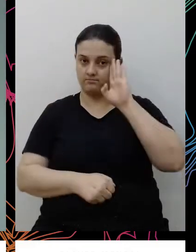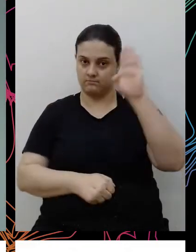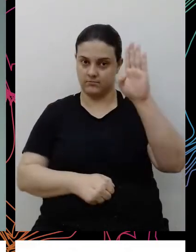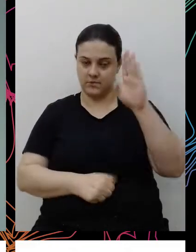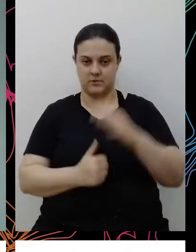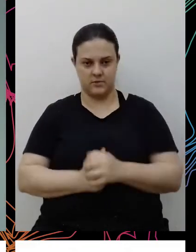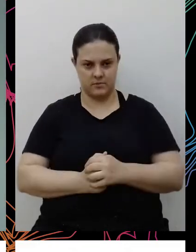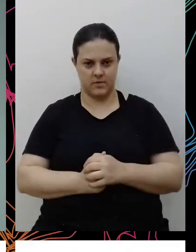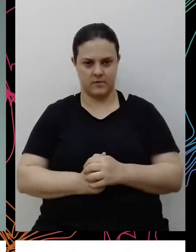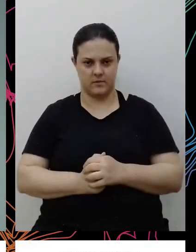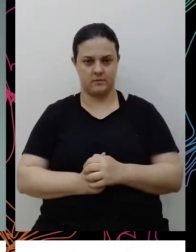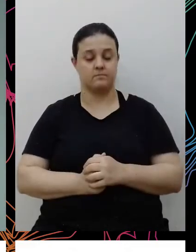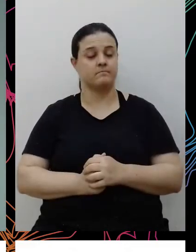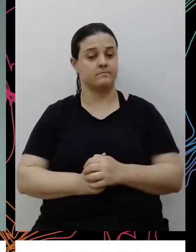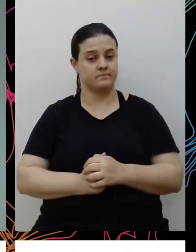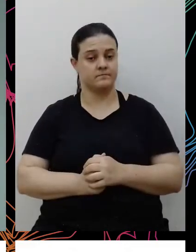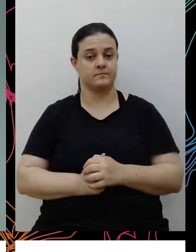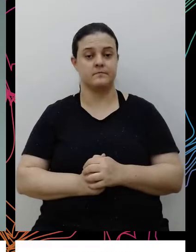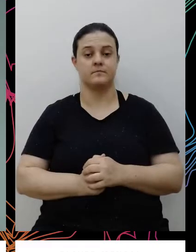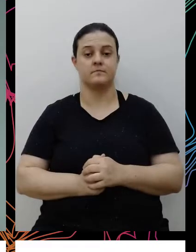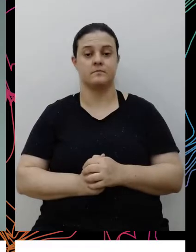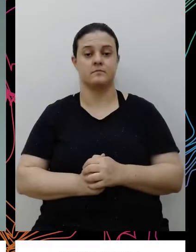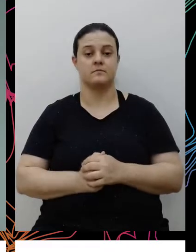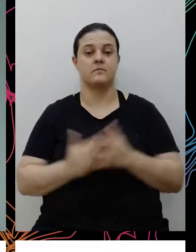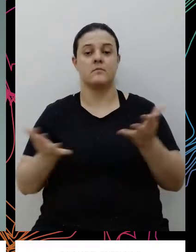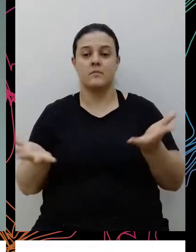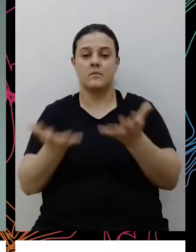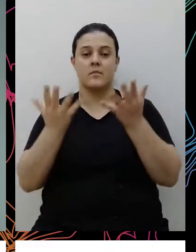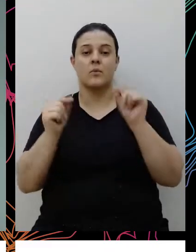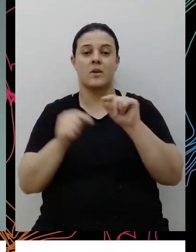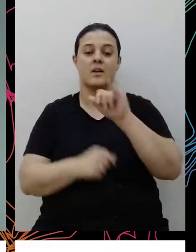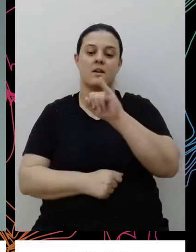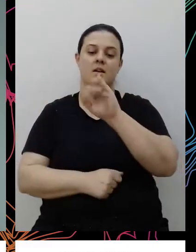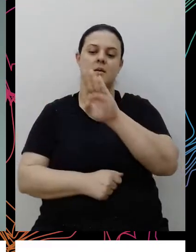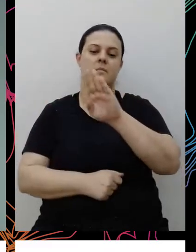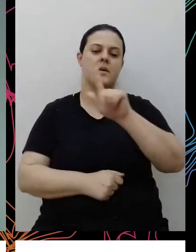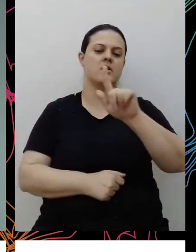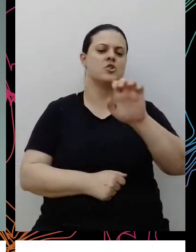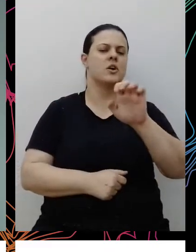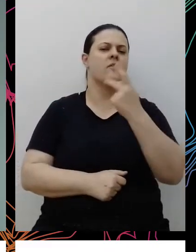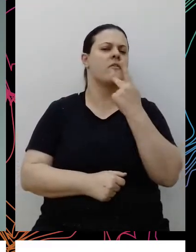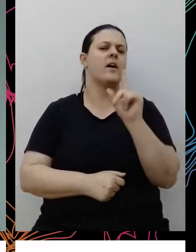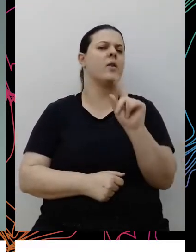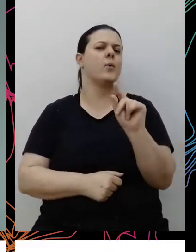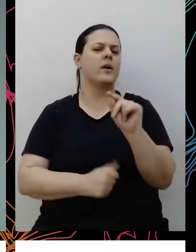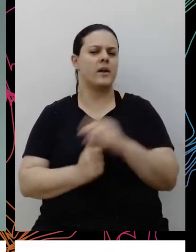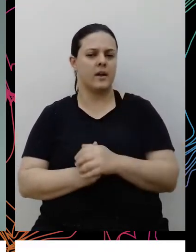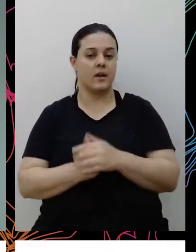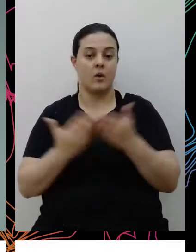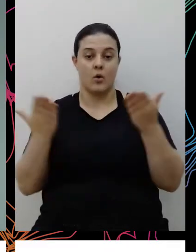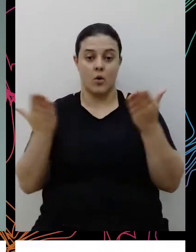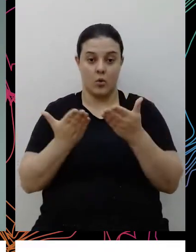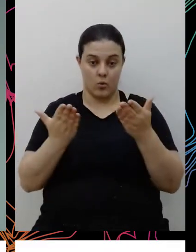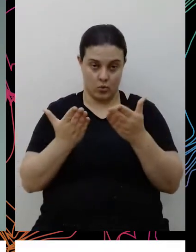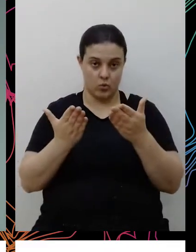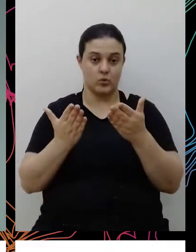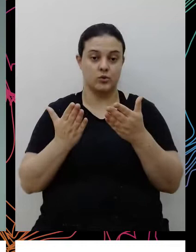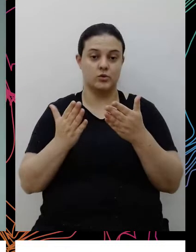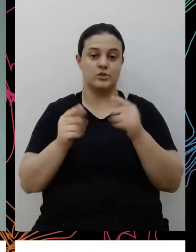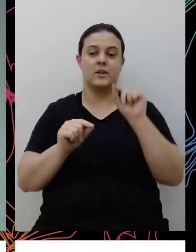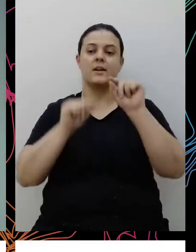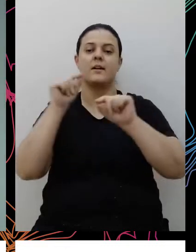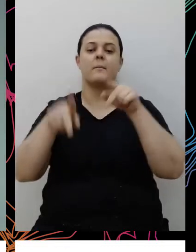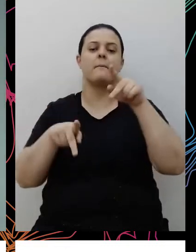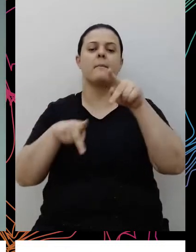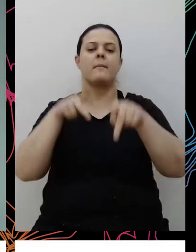impulsionado, pessoal, pelo SENSE BGE. O o SENSE BGE fala hoje, especificamente, de quem é o Brasil?